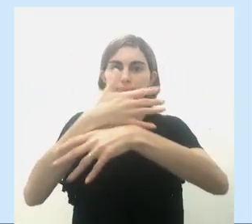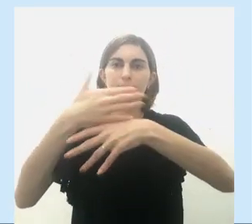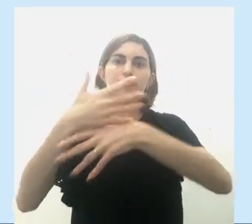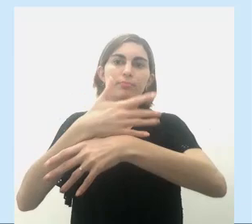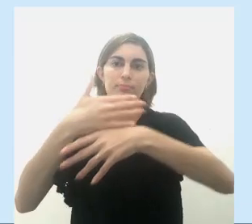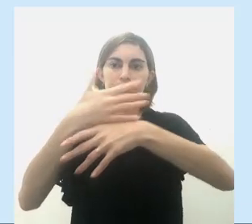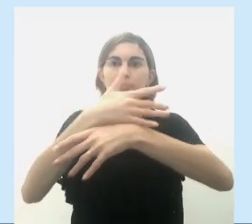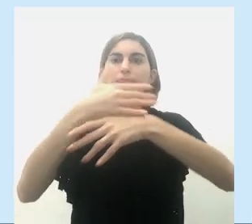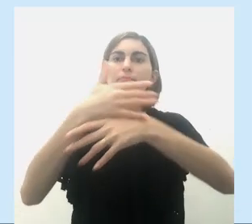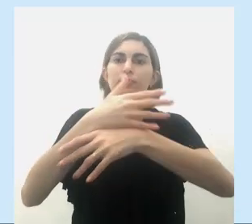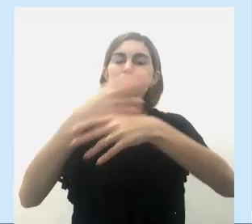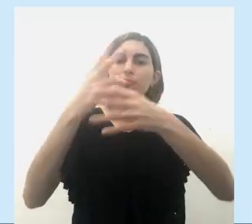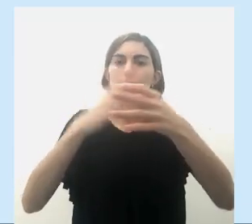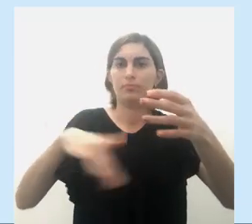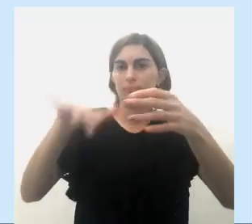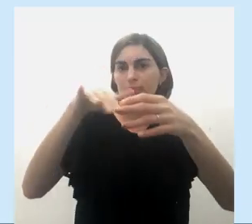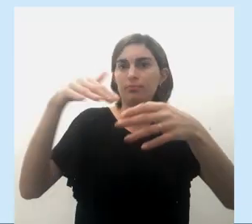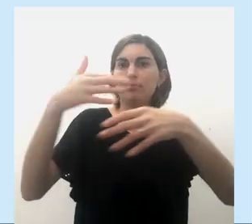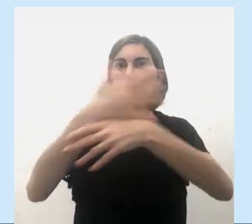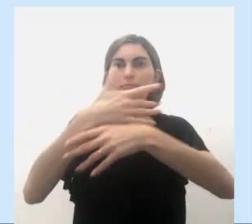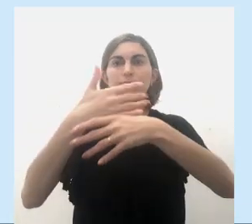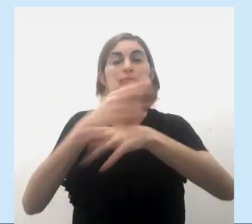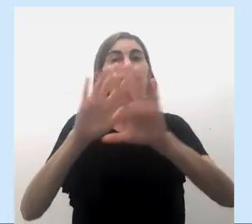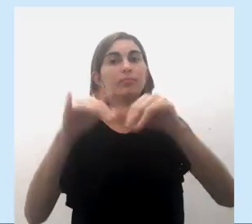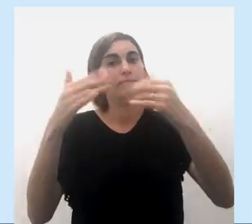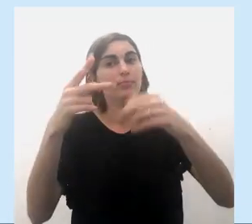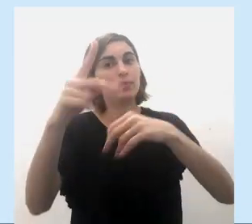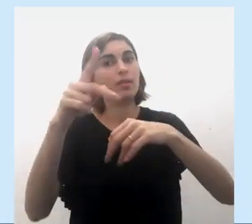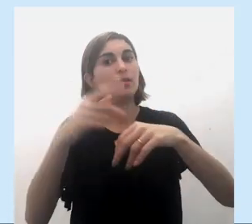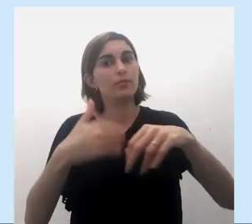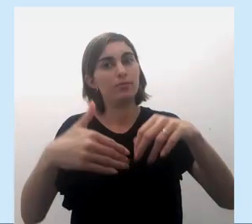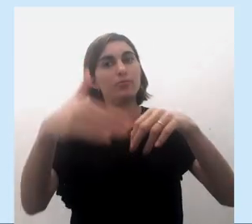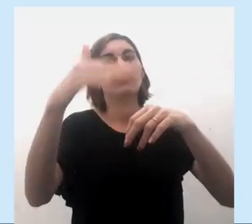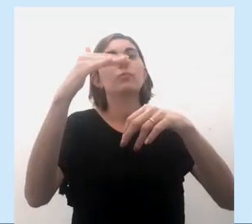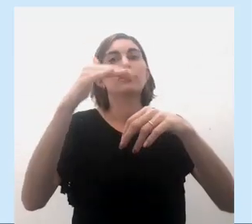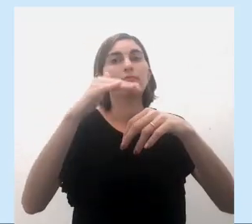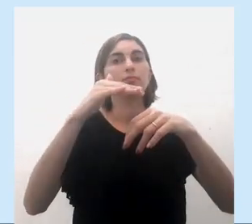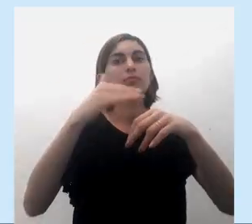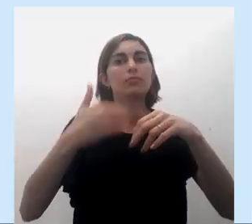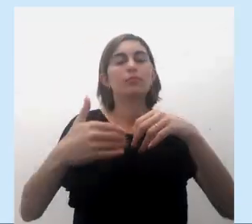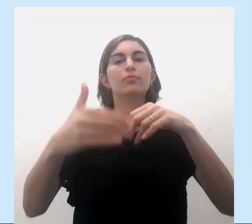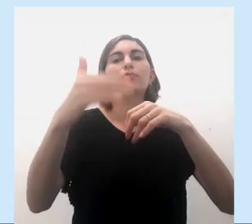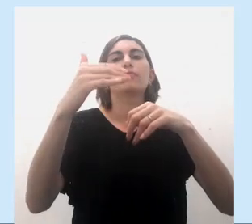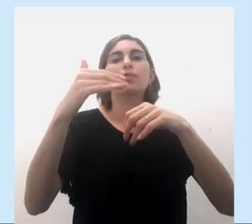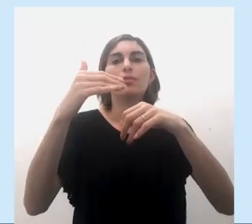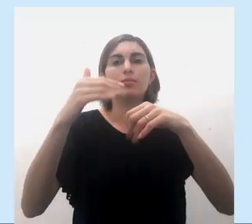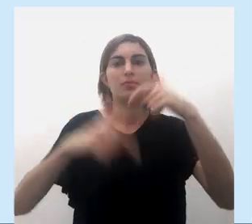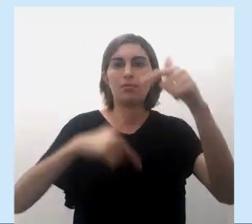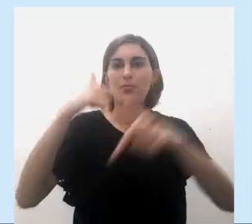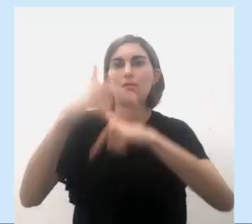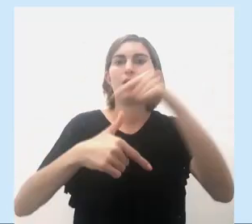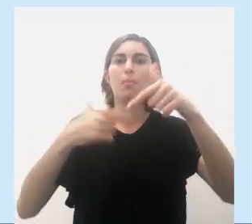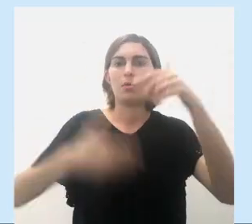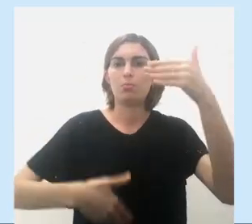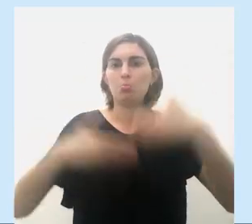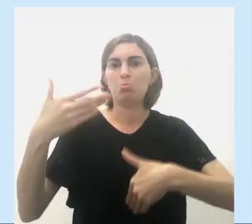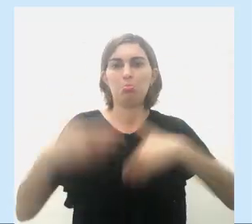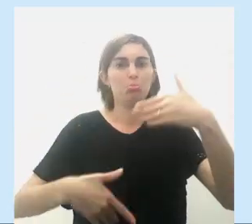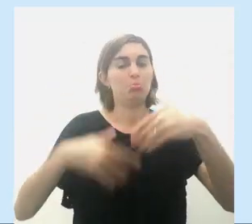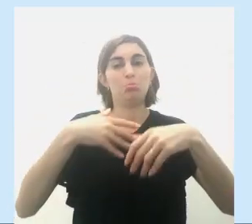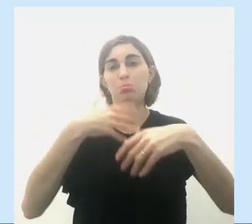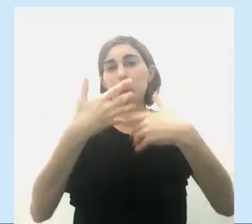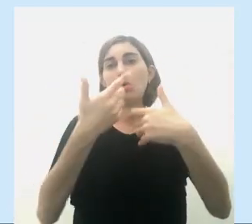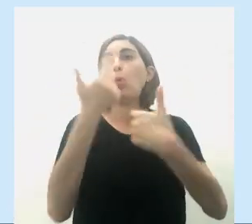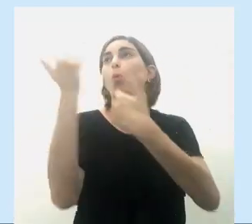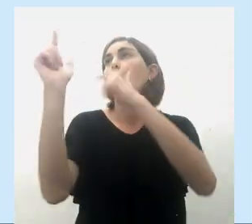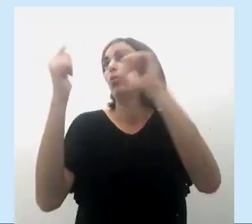metropolitana, ficar no centro urbano, então, eles foram, na realidade, para serviços domésticos, não tiveram